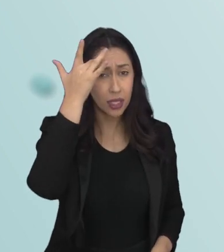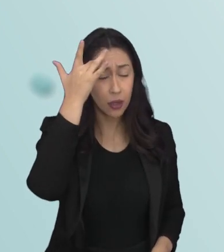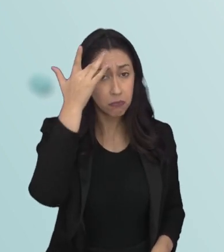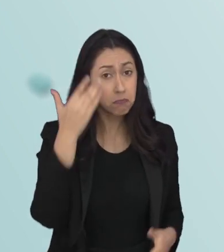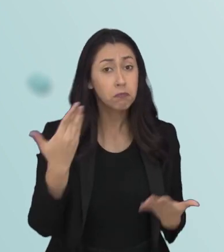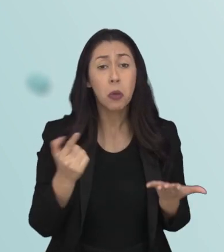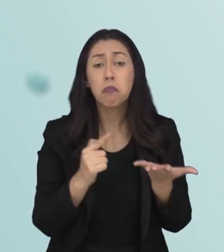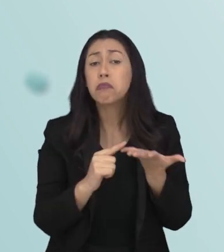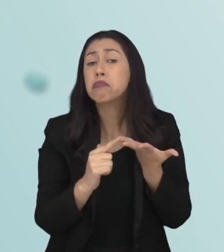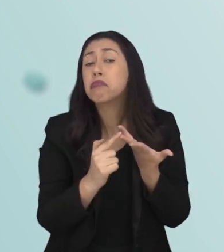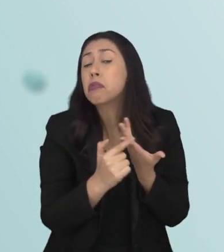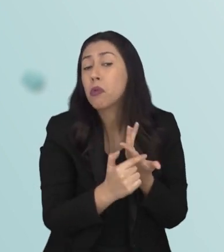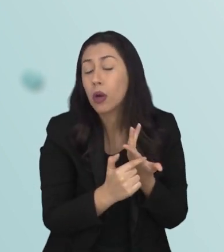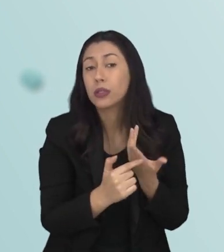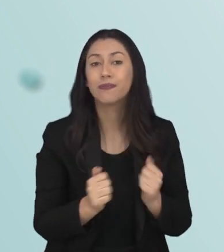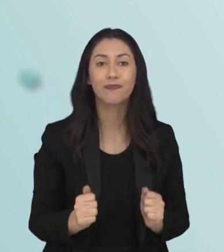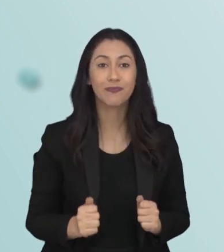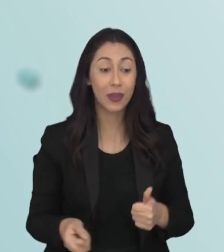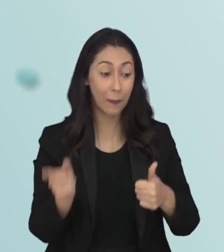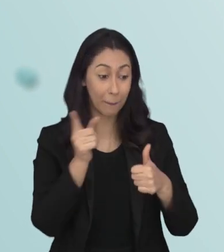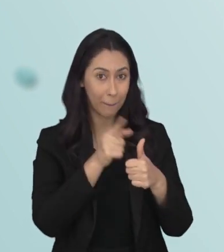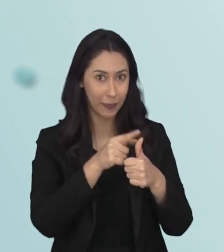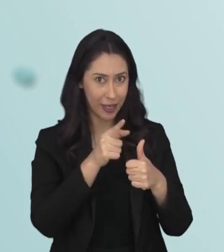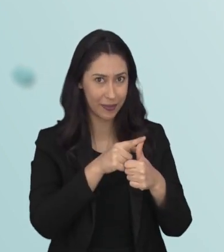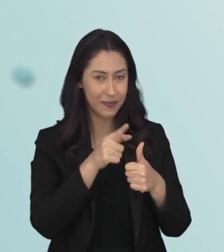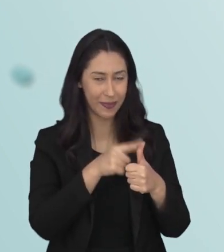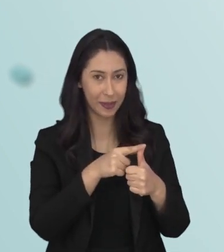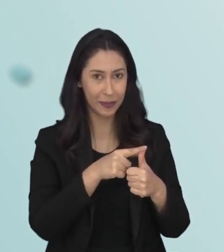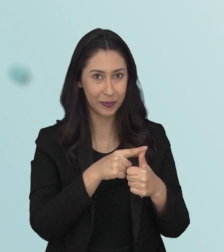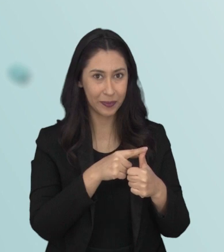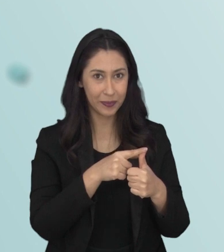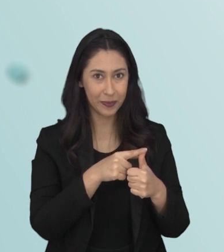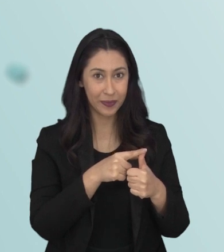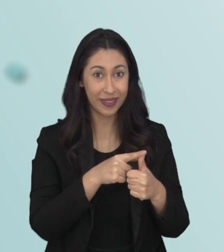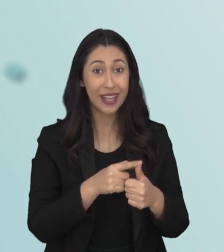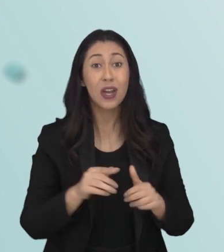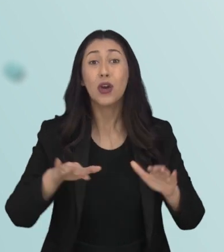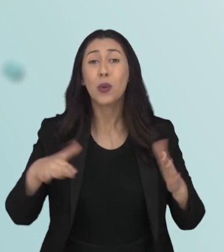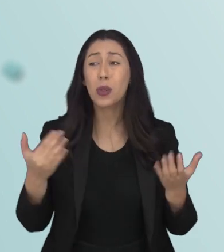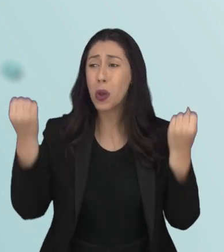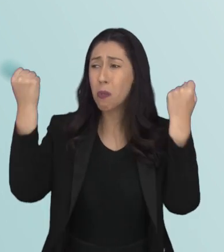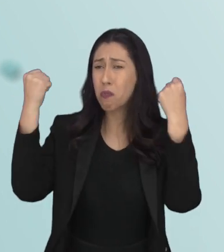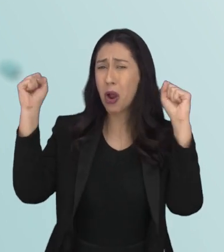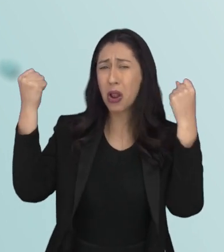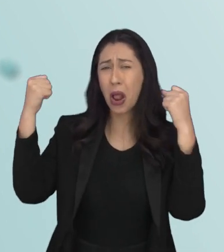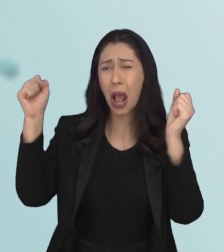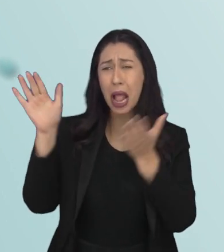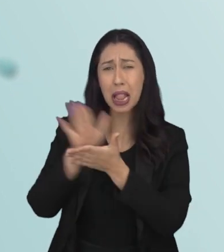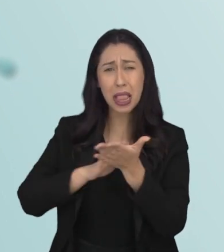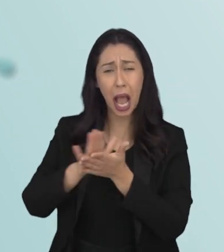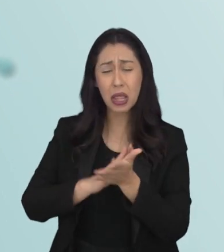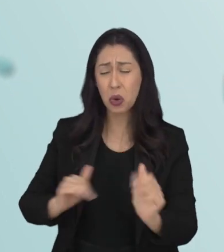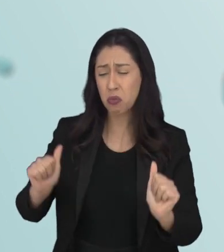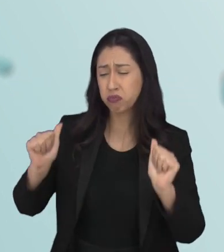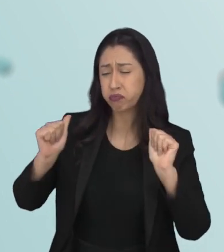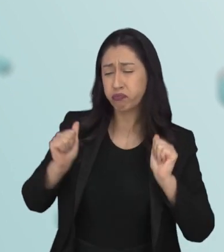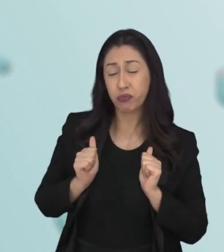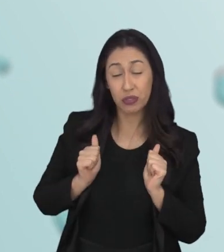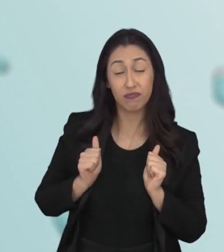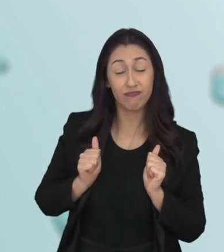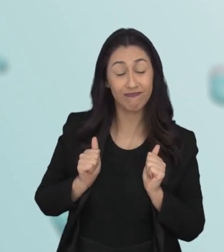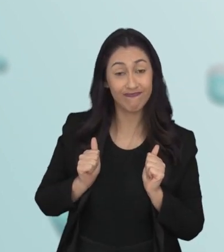os benefícios, então, para a saúde mental? A primeira coisa que a gente tem para falar é que a falta do exercício, o sedentarismo, ele